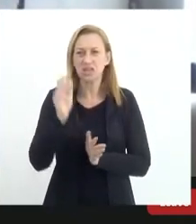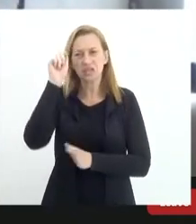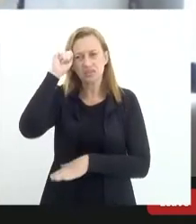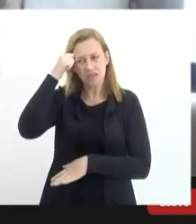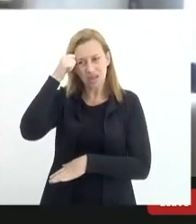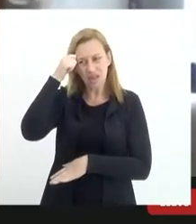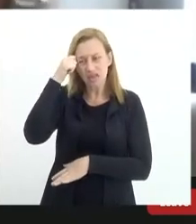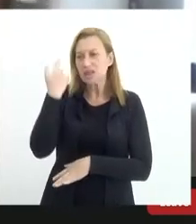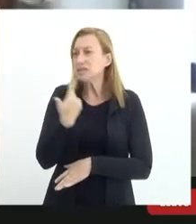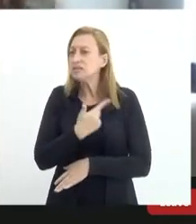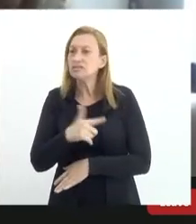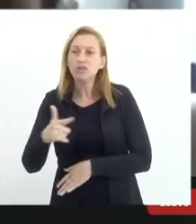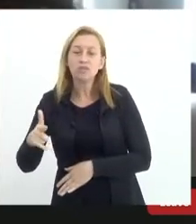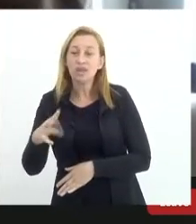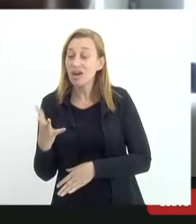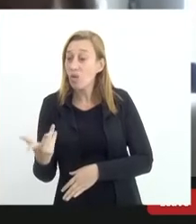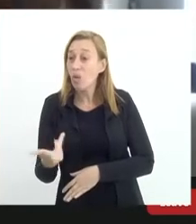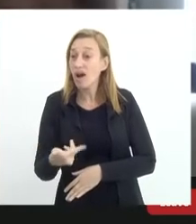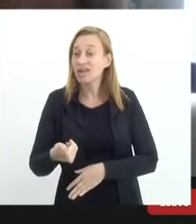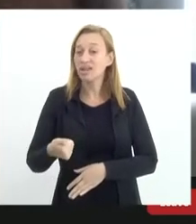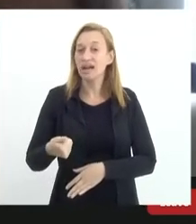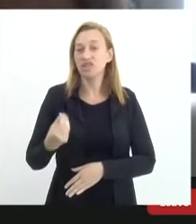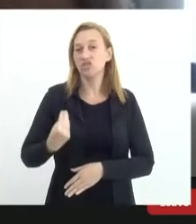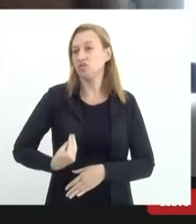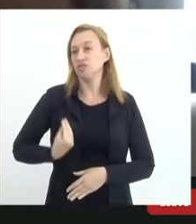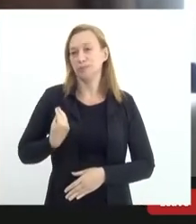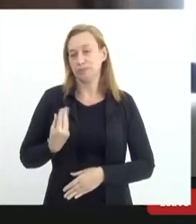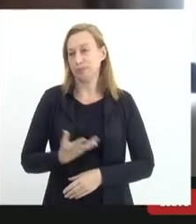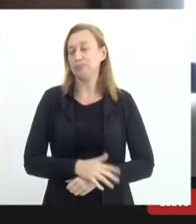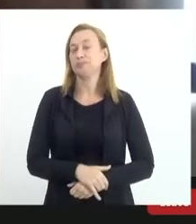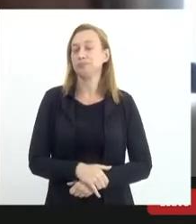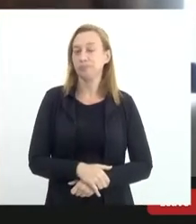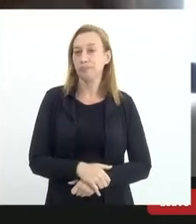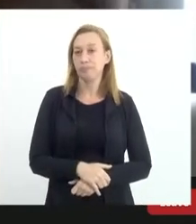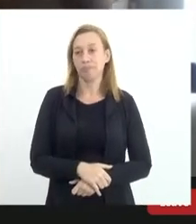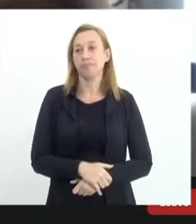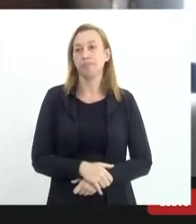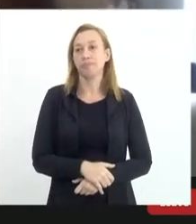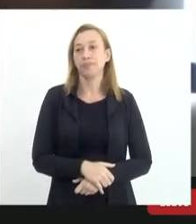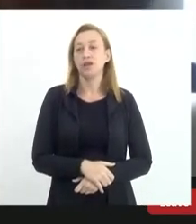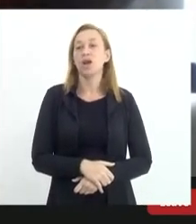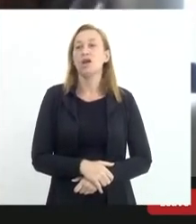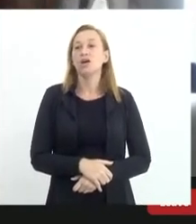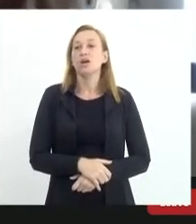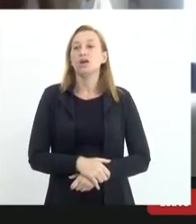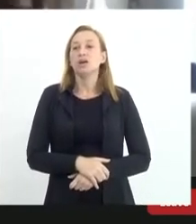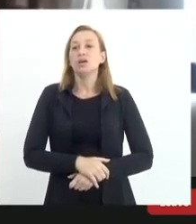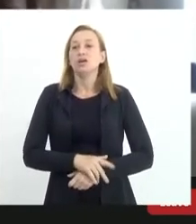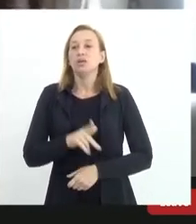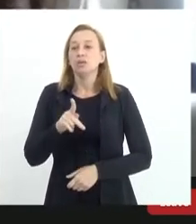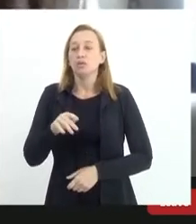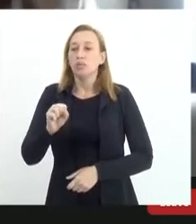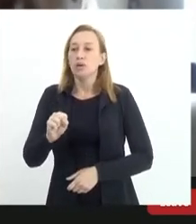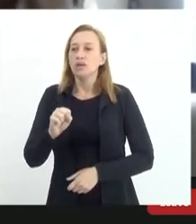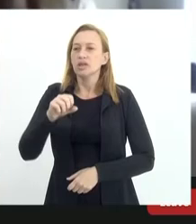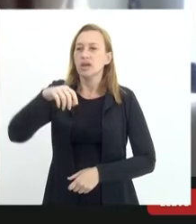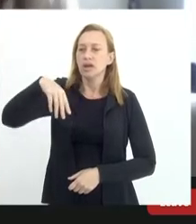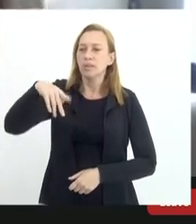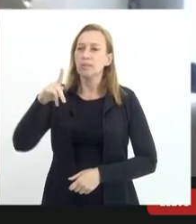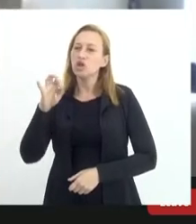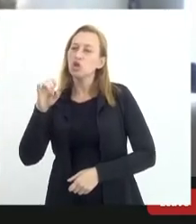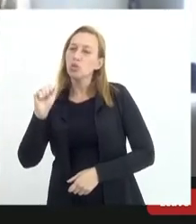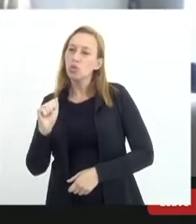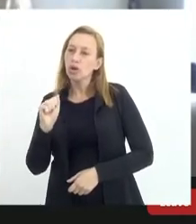então eles não têm aquela qualidade de vida para pós-medula óssea conseguir